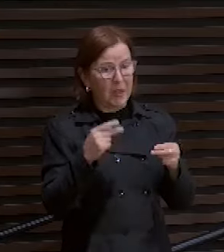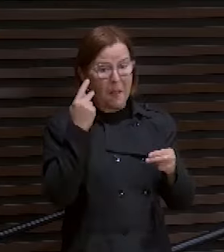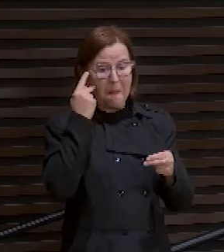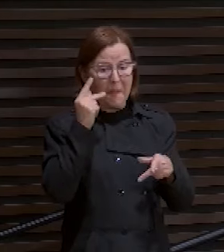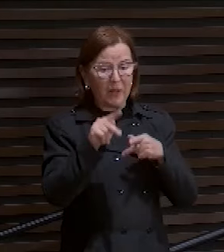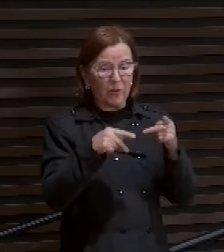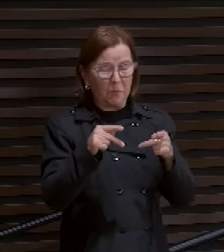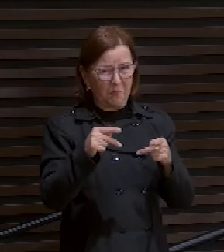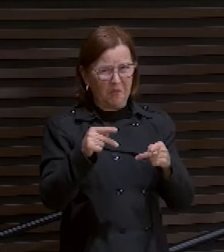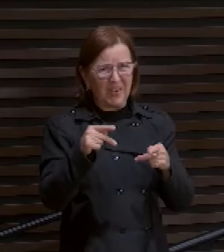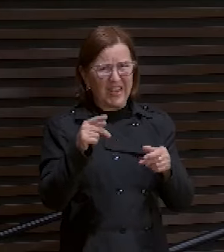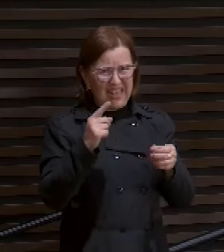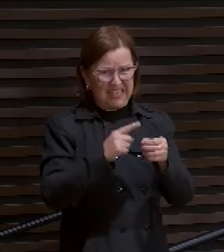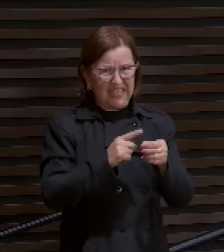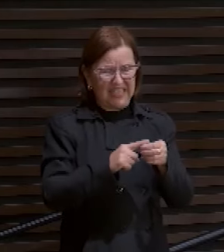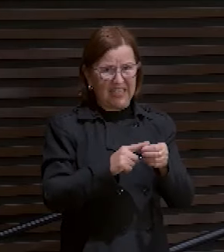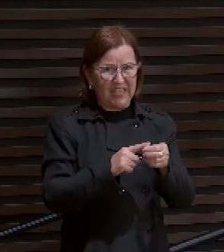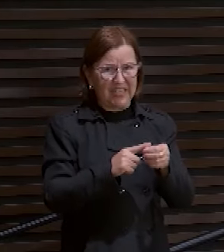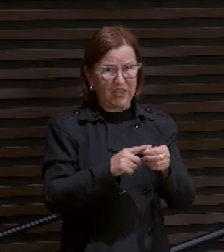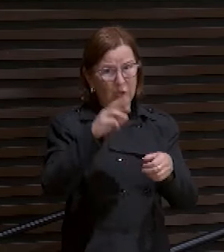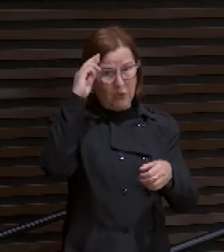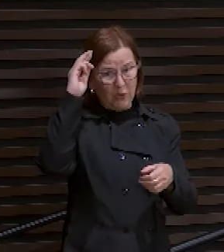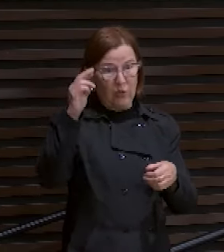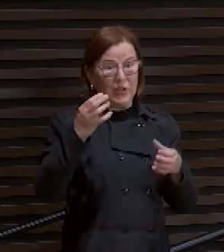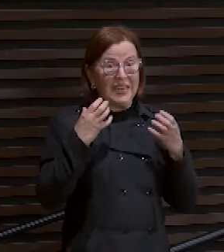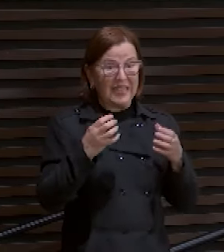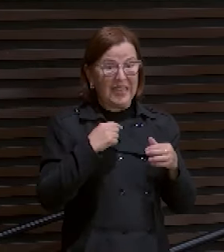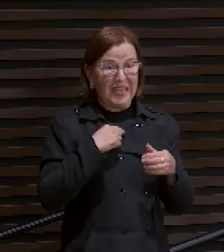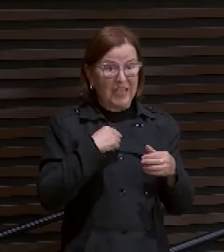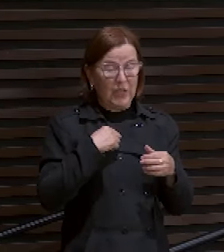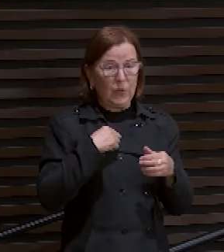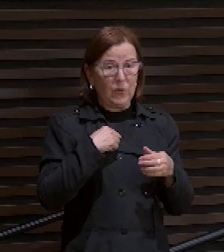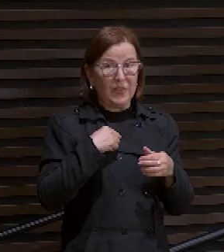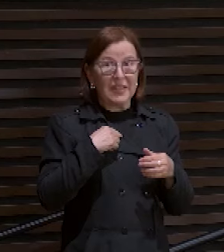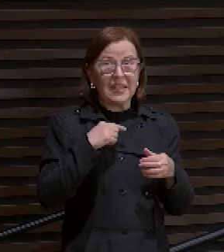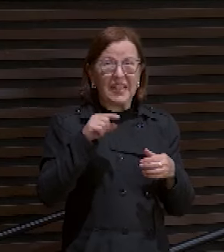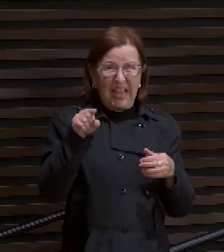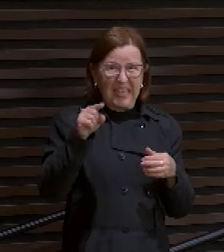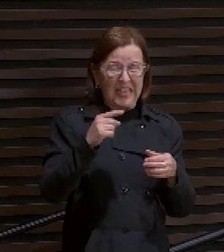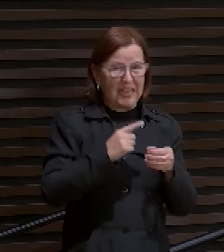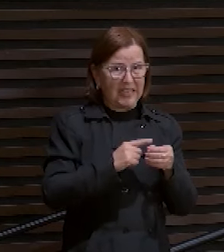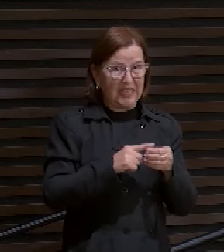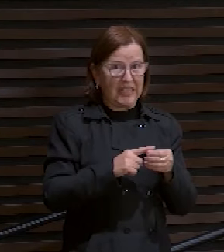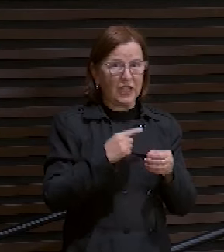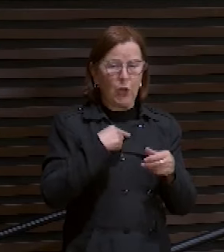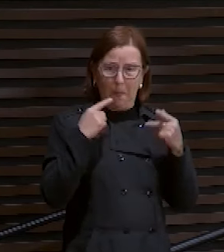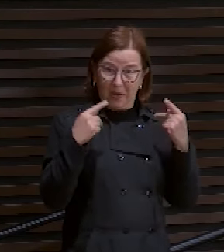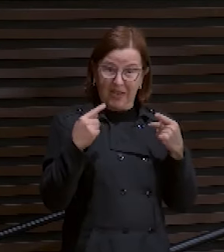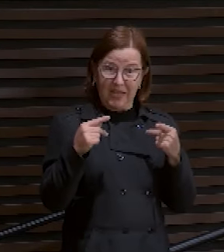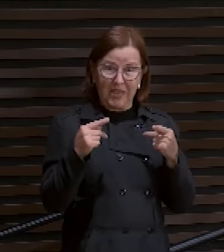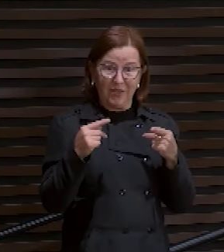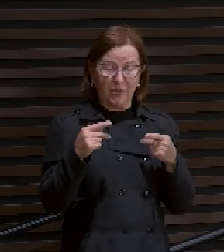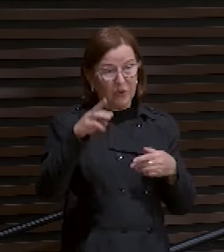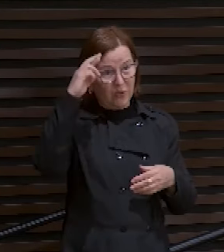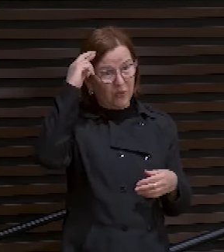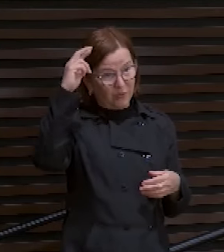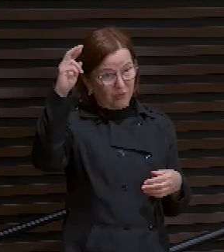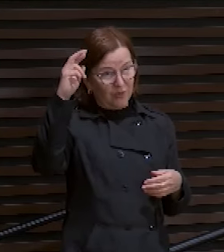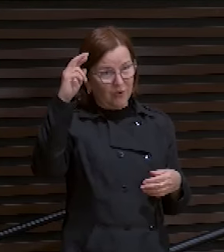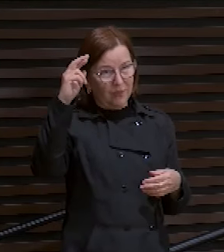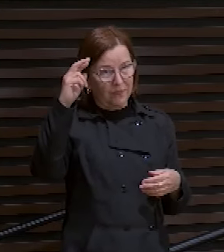Será que o senhor me quer lá. Falando. Pregando o evangelho para aquele povo. O senhor vai levantar. Foi a primeira vez. Há anos.